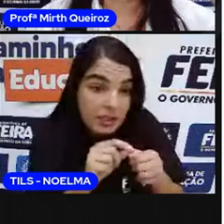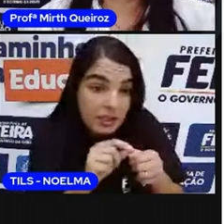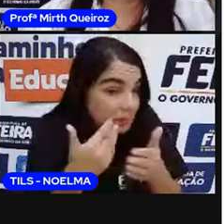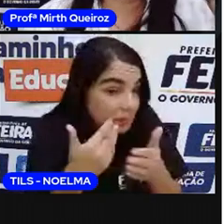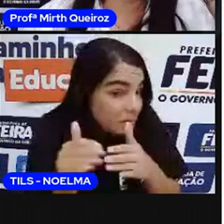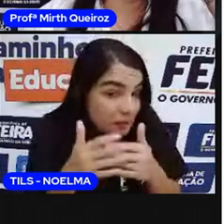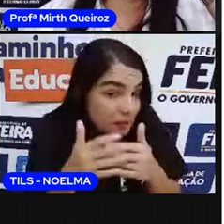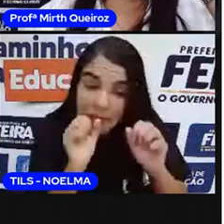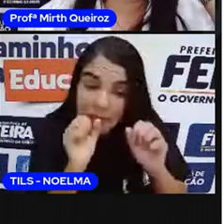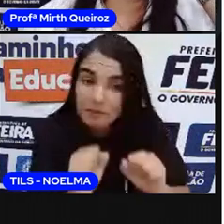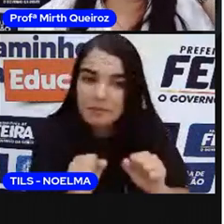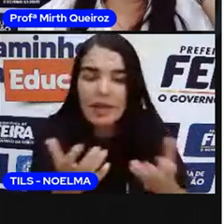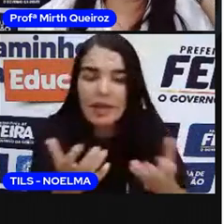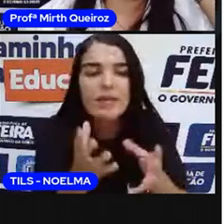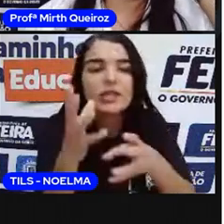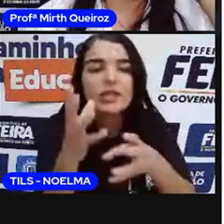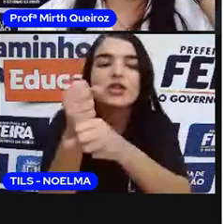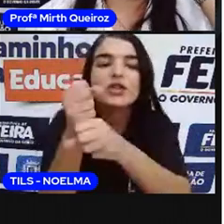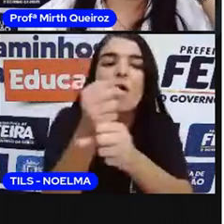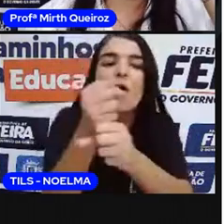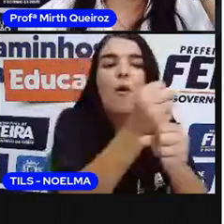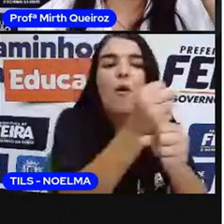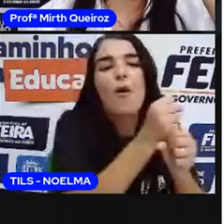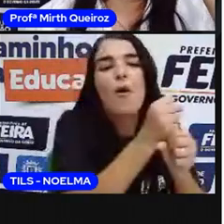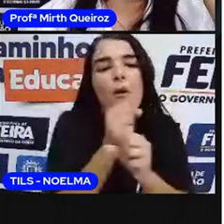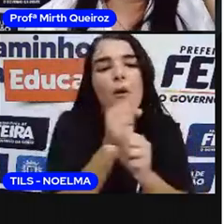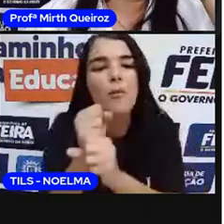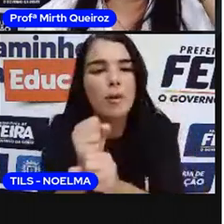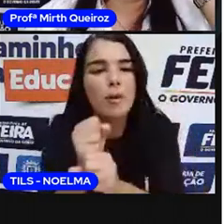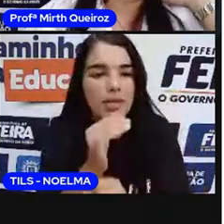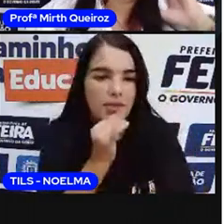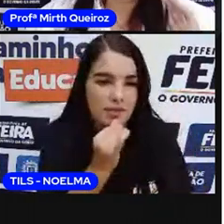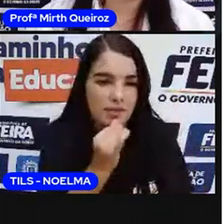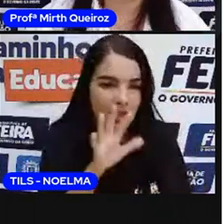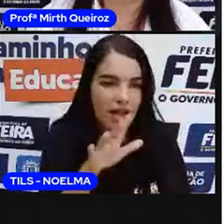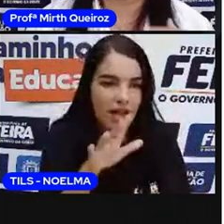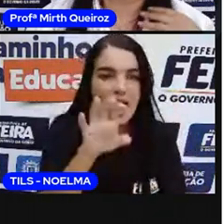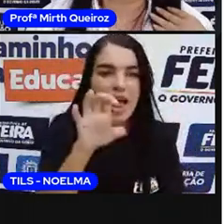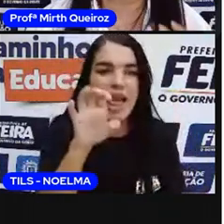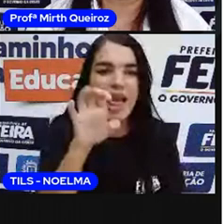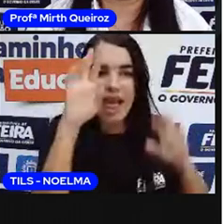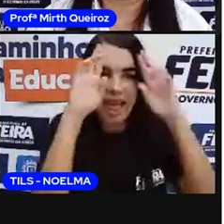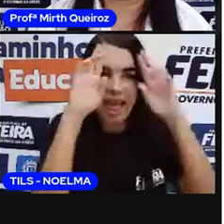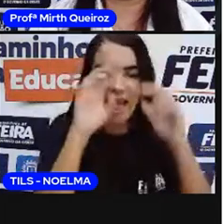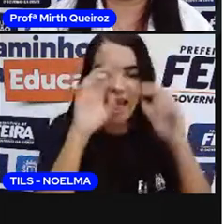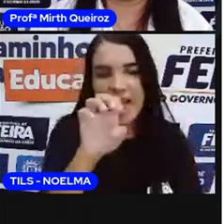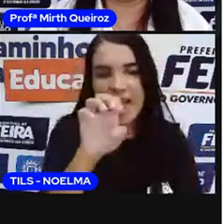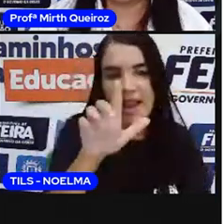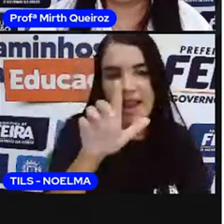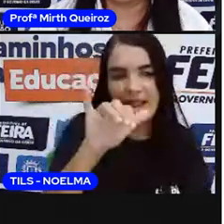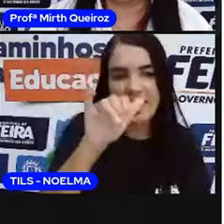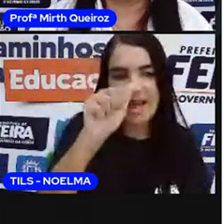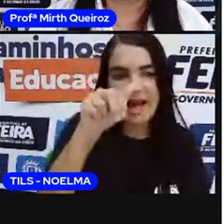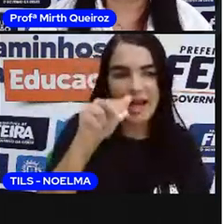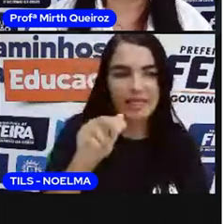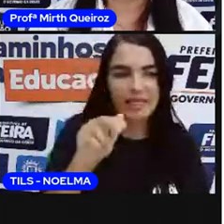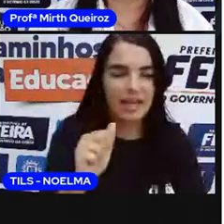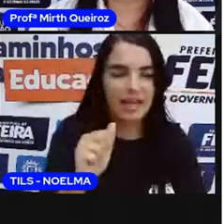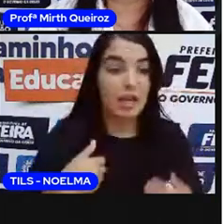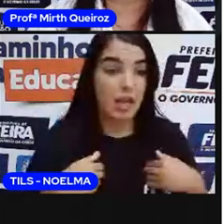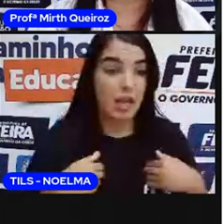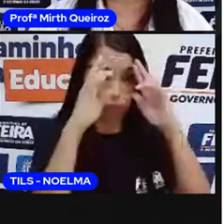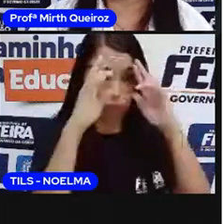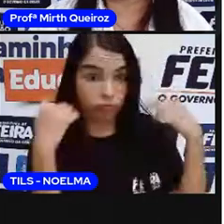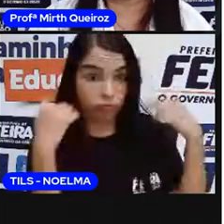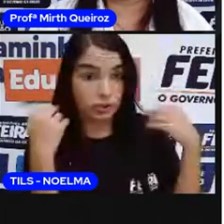aí, a gente vai começar a fazer as contagens, né? Se eu escolhi a Eliana e Noel, mas escolhi a Eliana também, então,